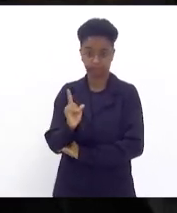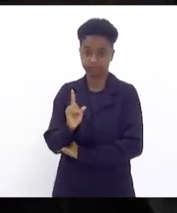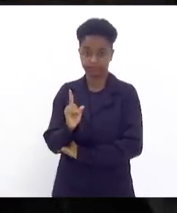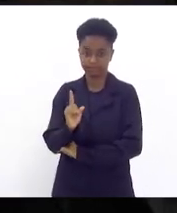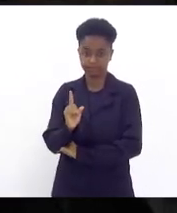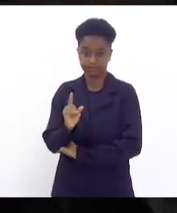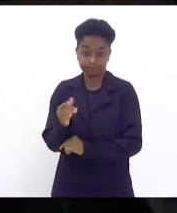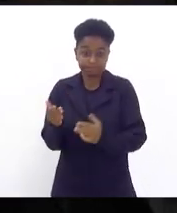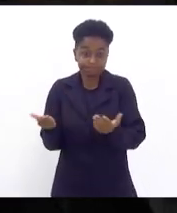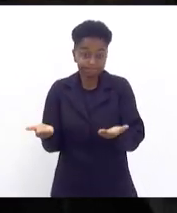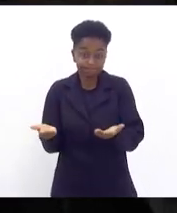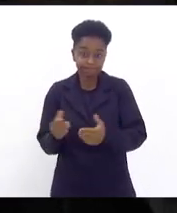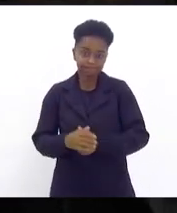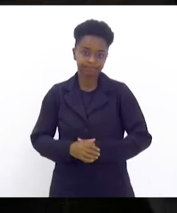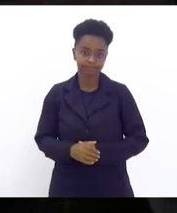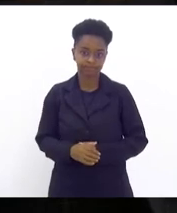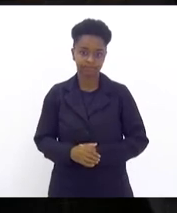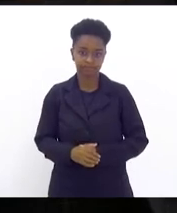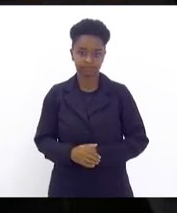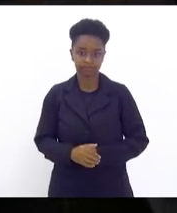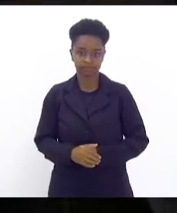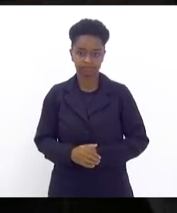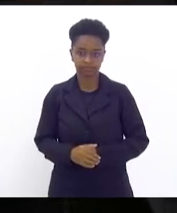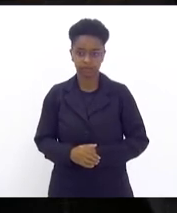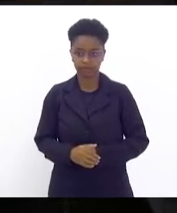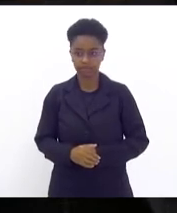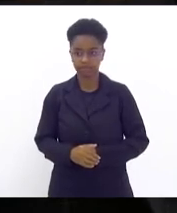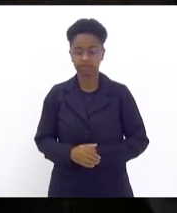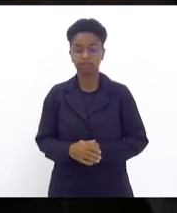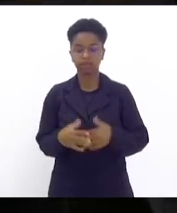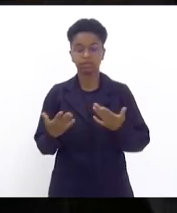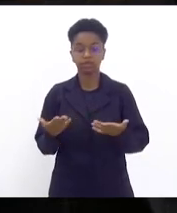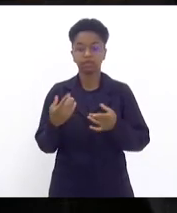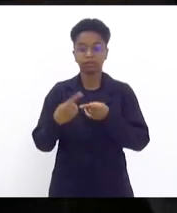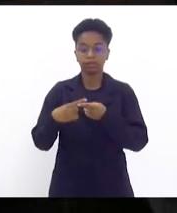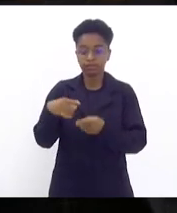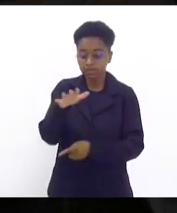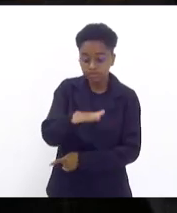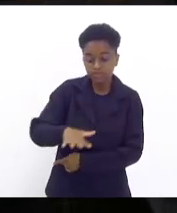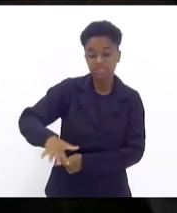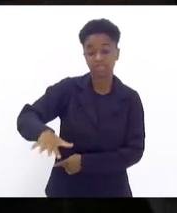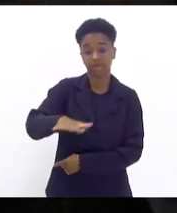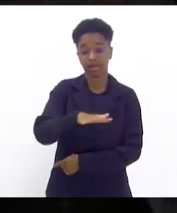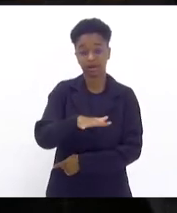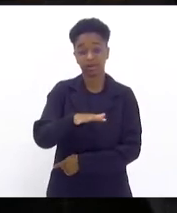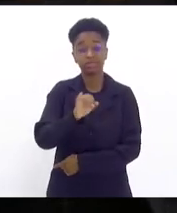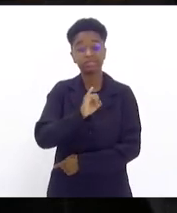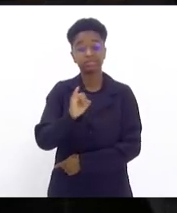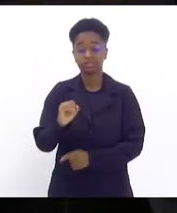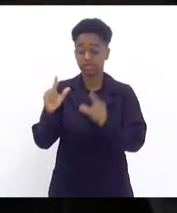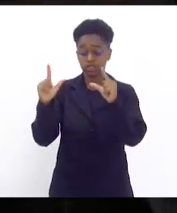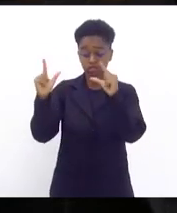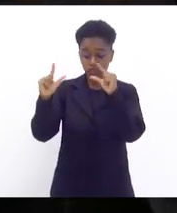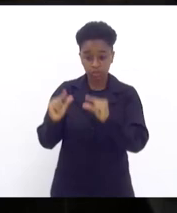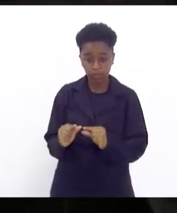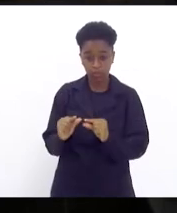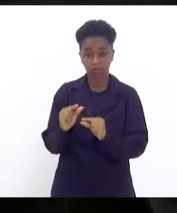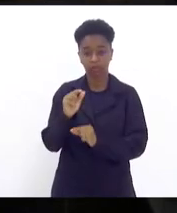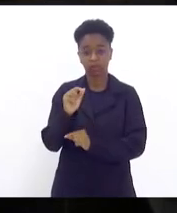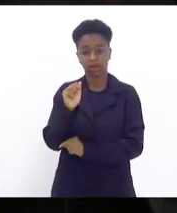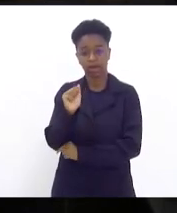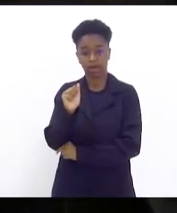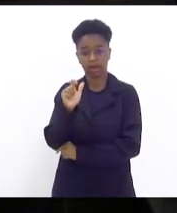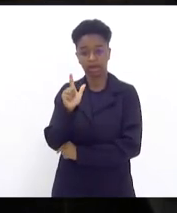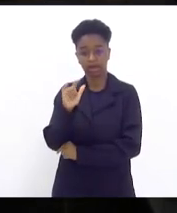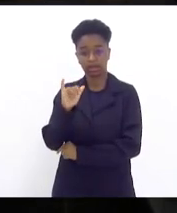aumentou. Porque, em geral, quando existem essas reduções de alíquota, deputado